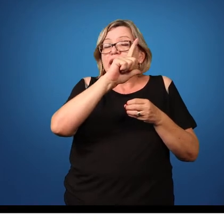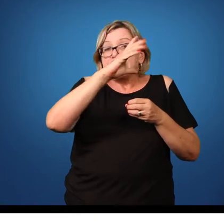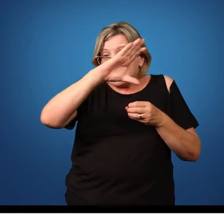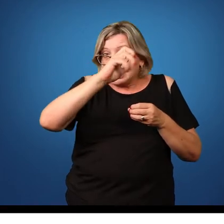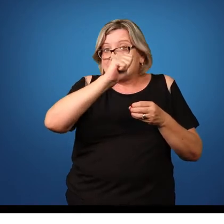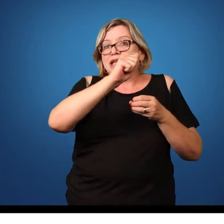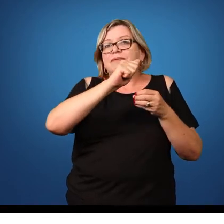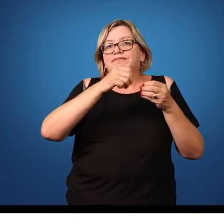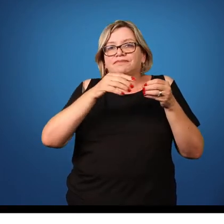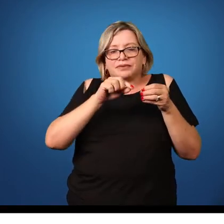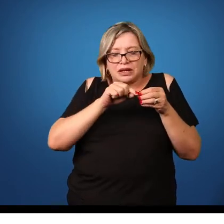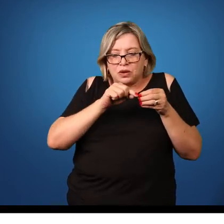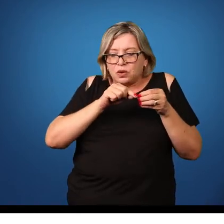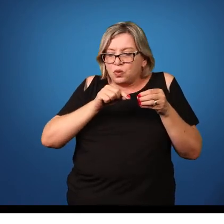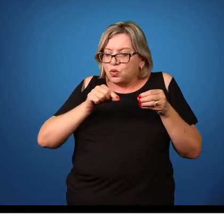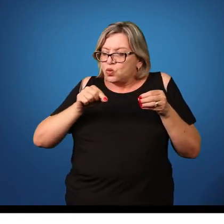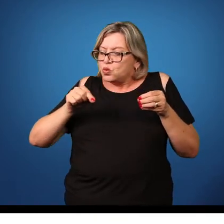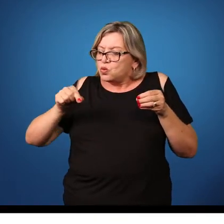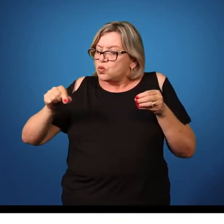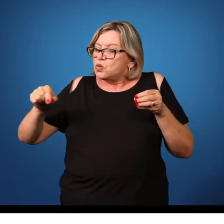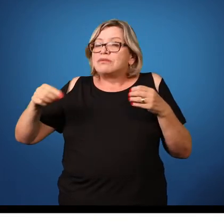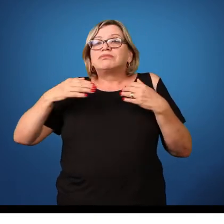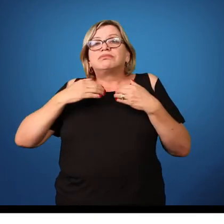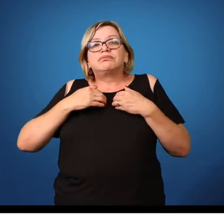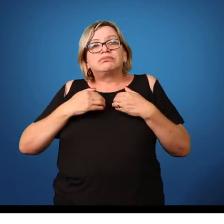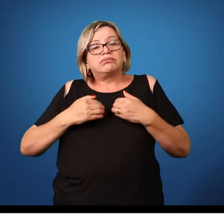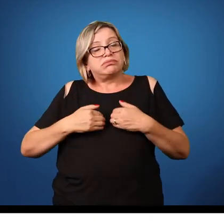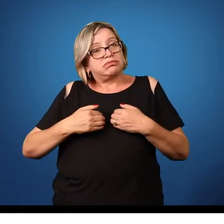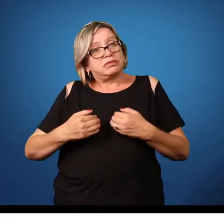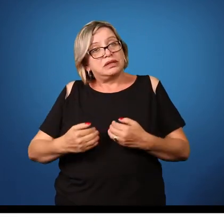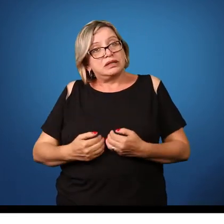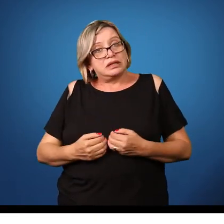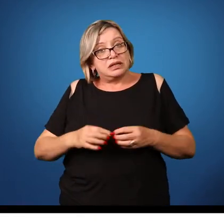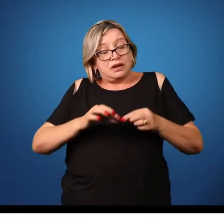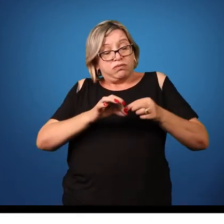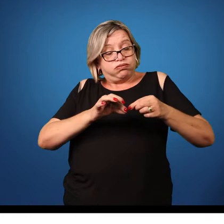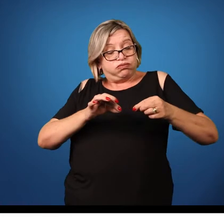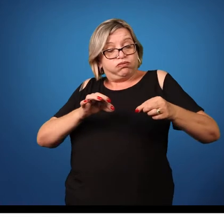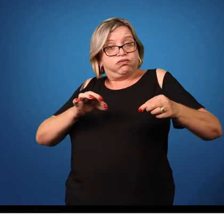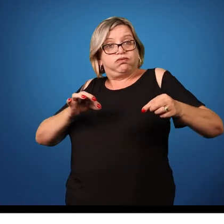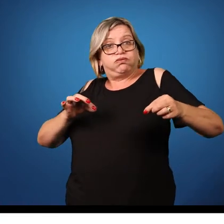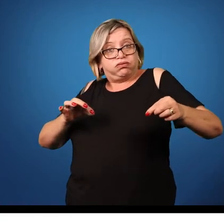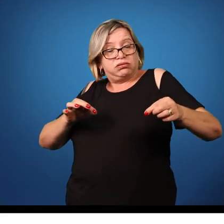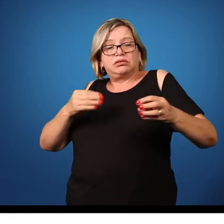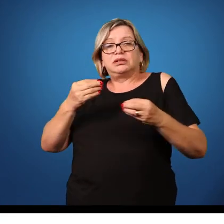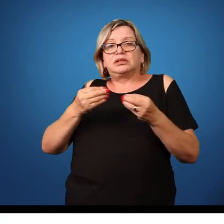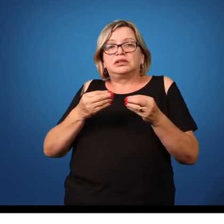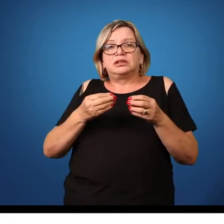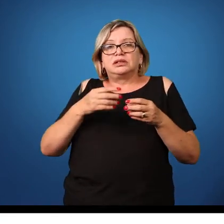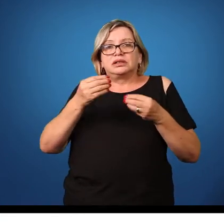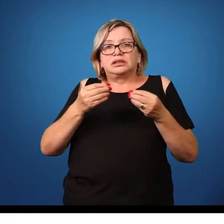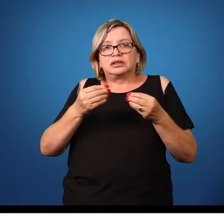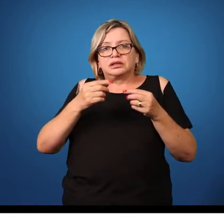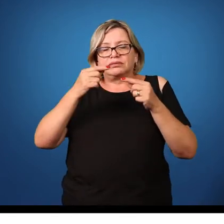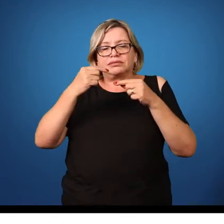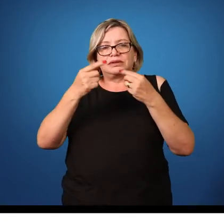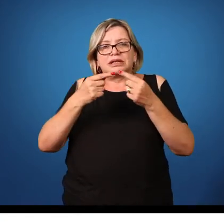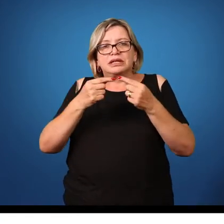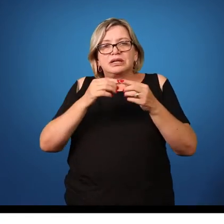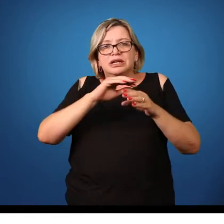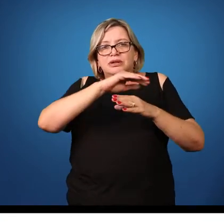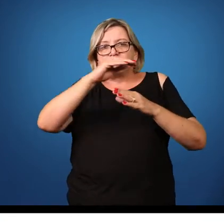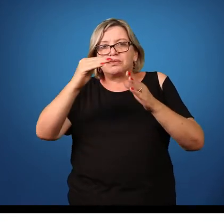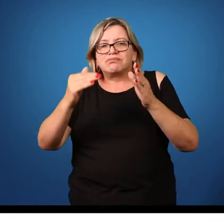seguido de um corpo, que é uma zona de crescimento, logo abaixo a cabeça,